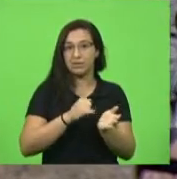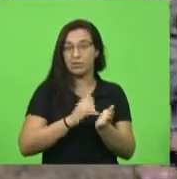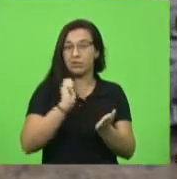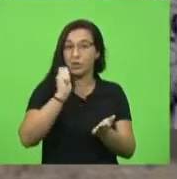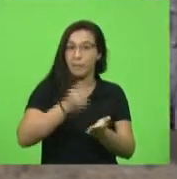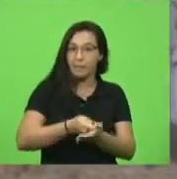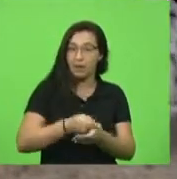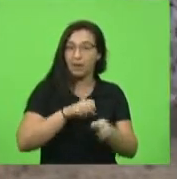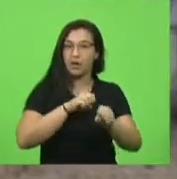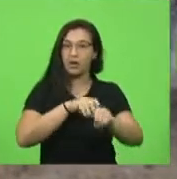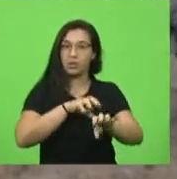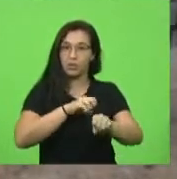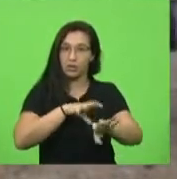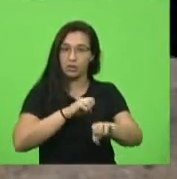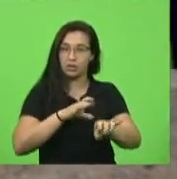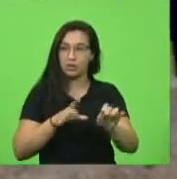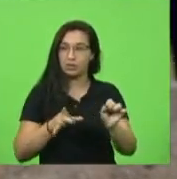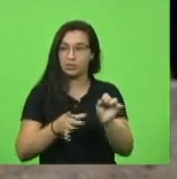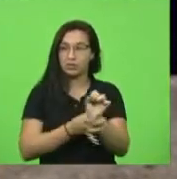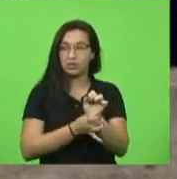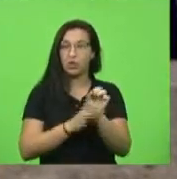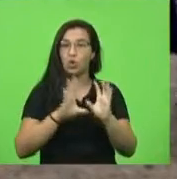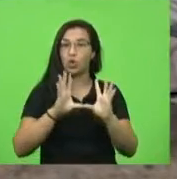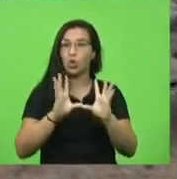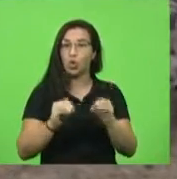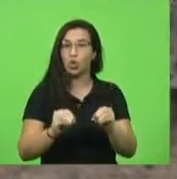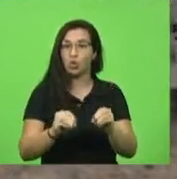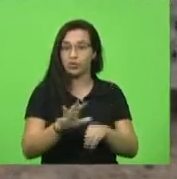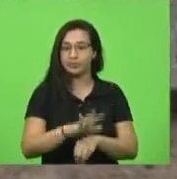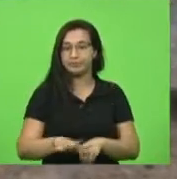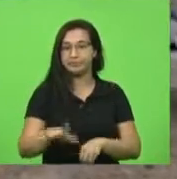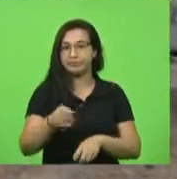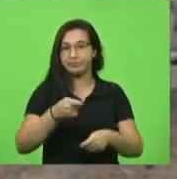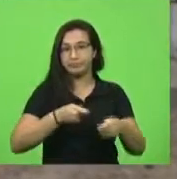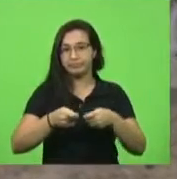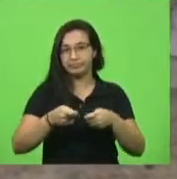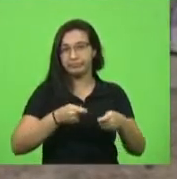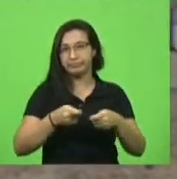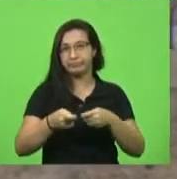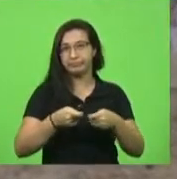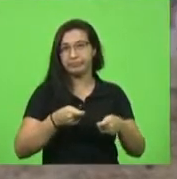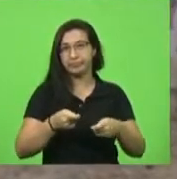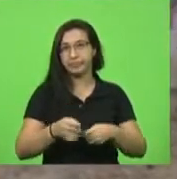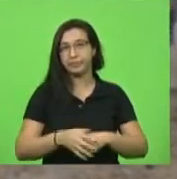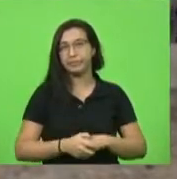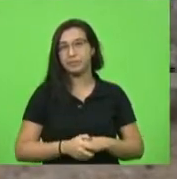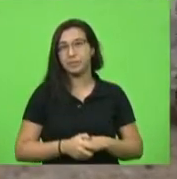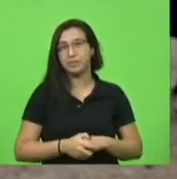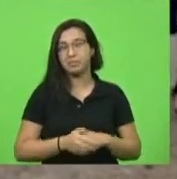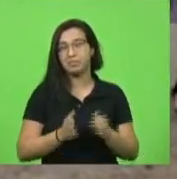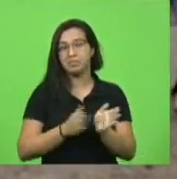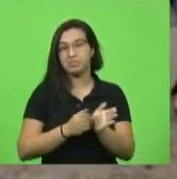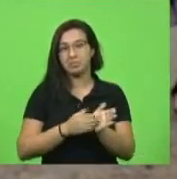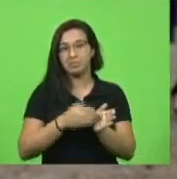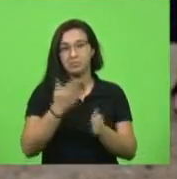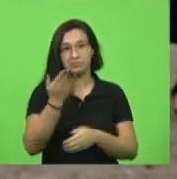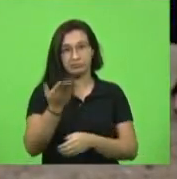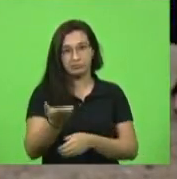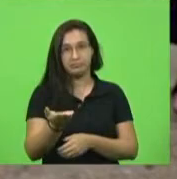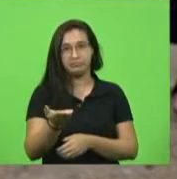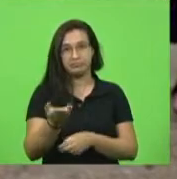segurança, enfim, todas as áreas da administração. Então, era só para contribuir com esse raciocínio e parabéns pelo